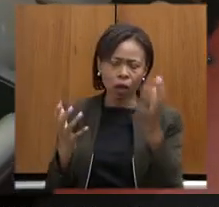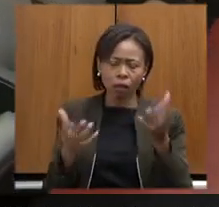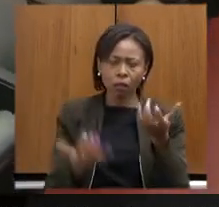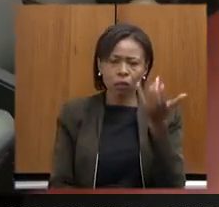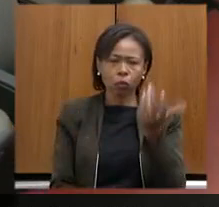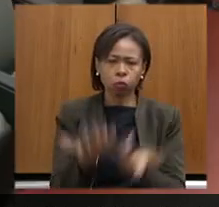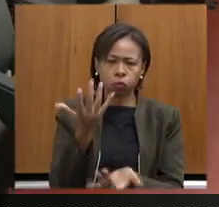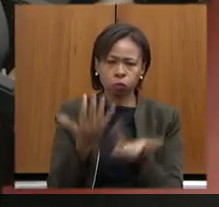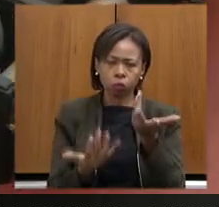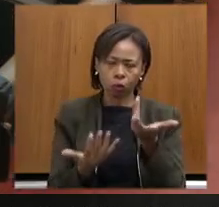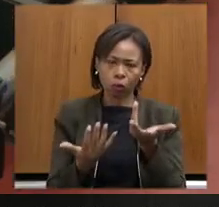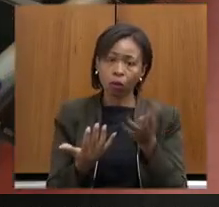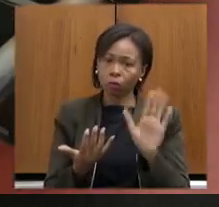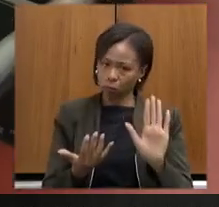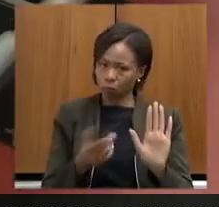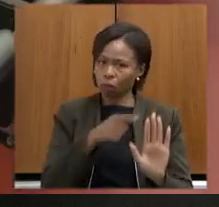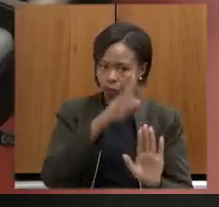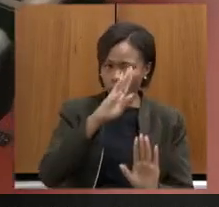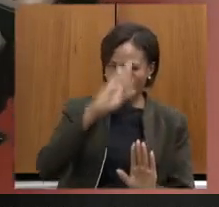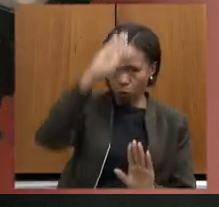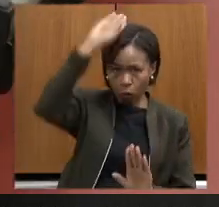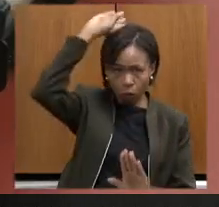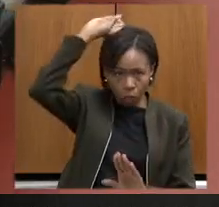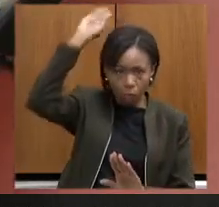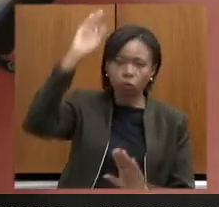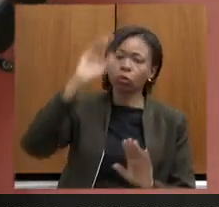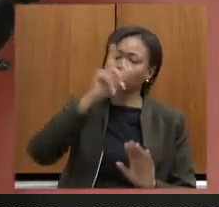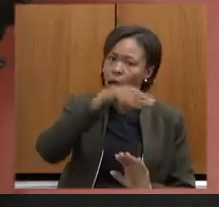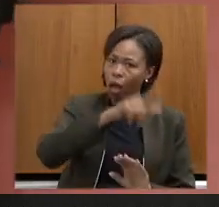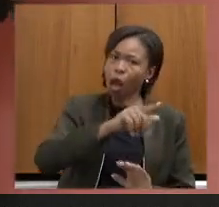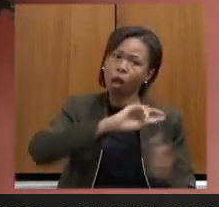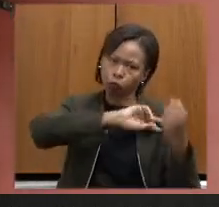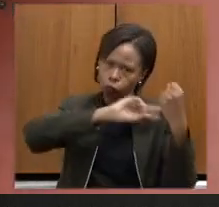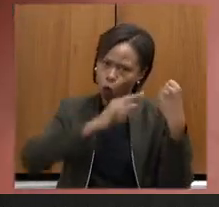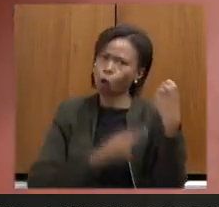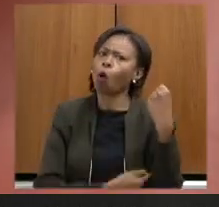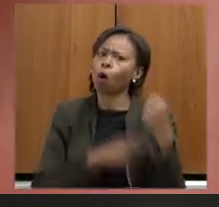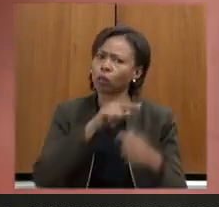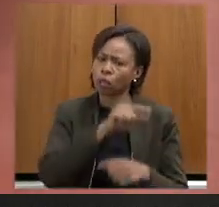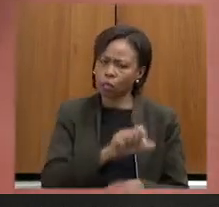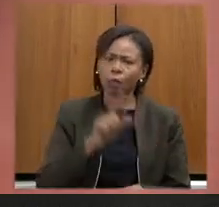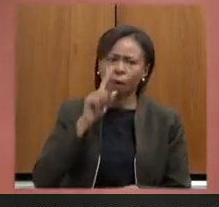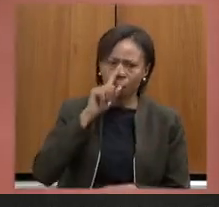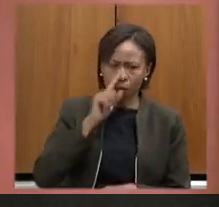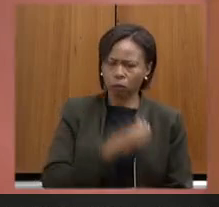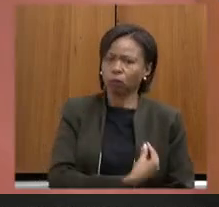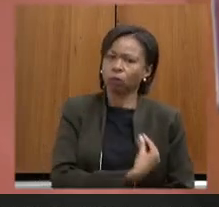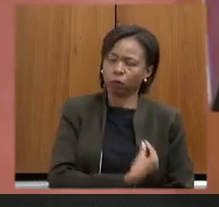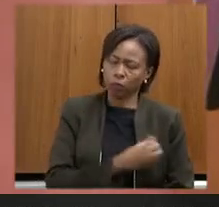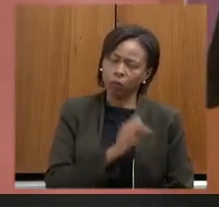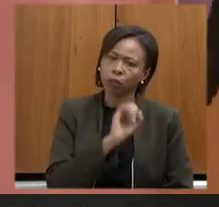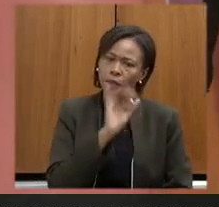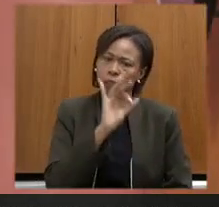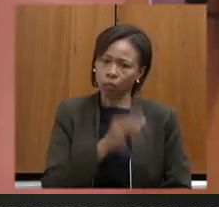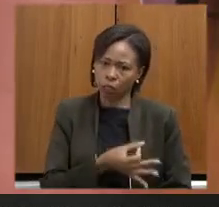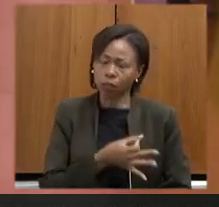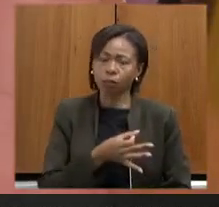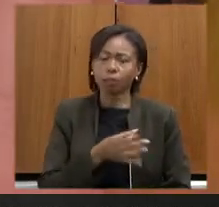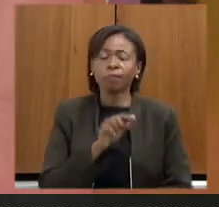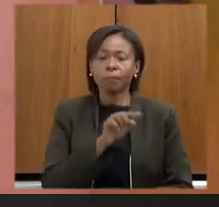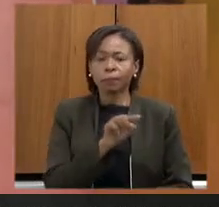os bombeiros são os heróis e são os heróis mesmo porque arriscam a sua vida tem aí o seu